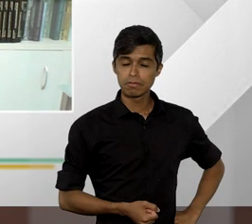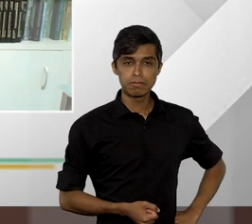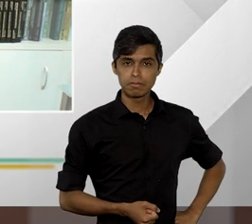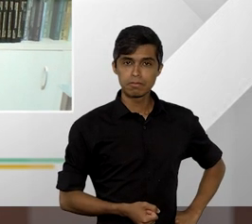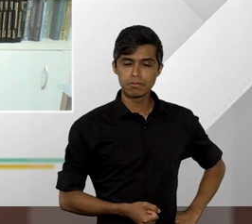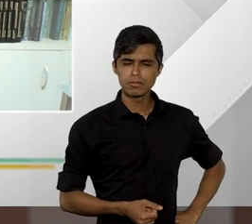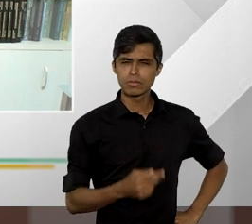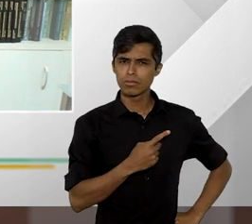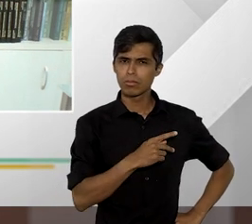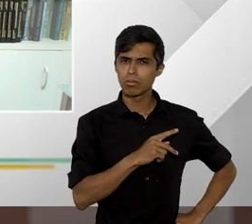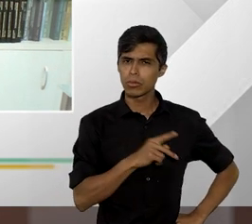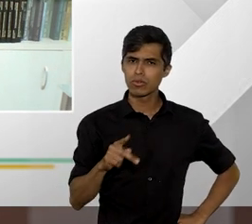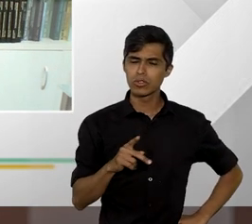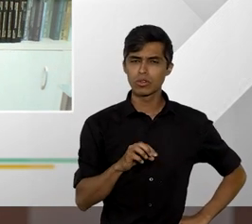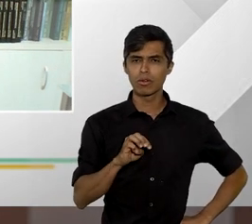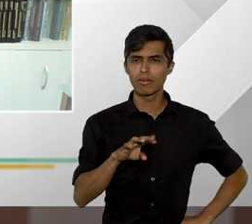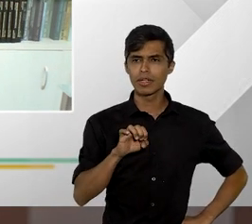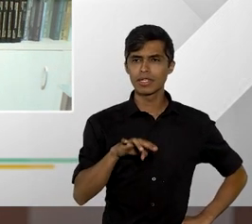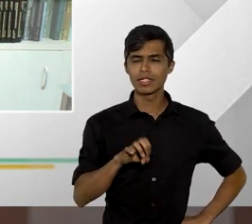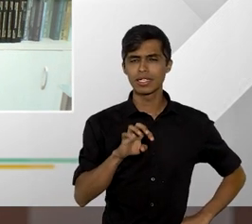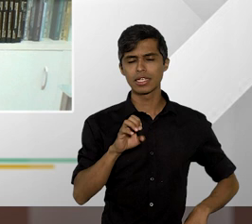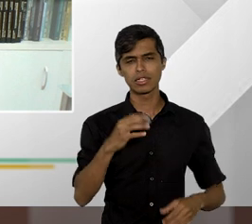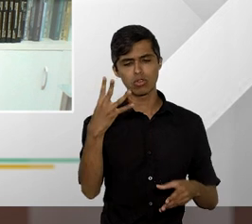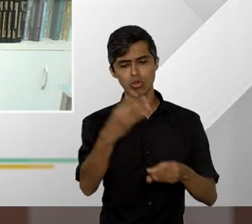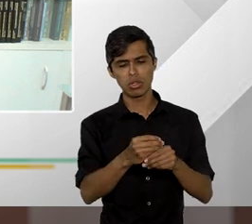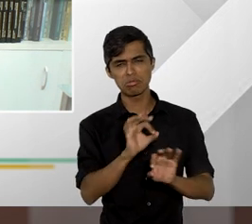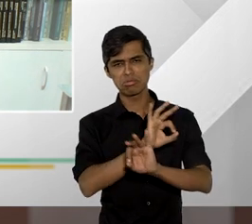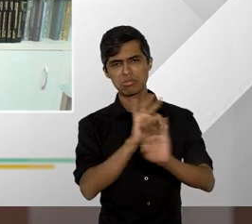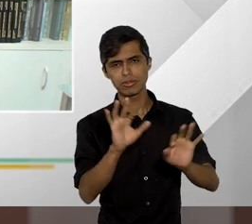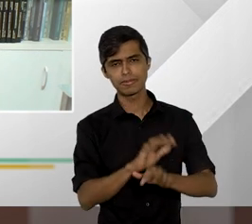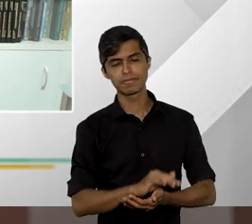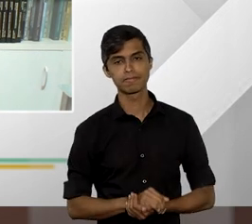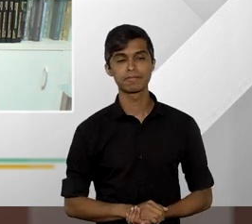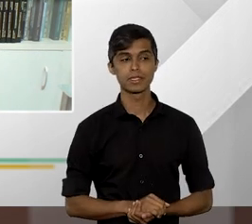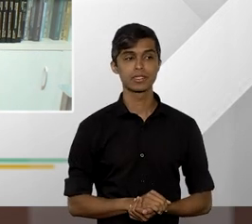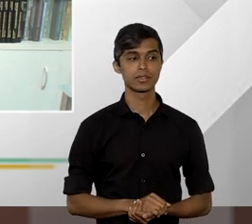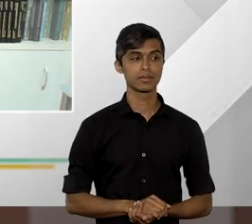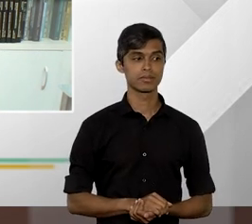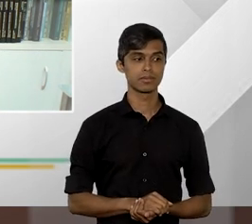professor Wambler concluiu de maneira perfeita essa